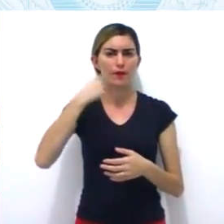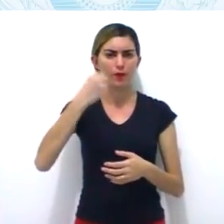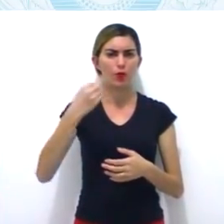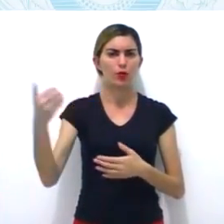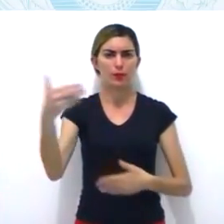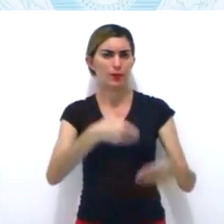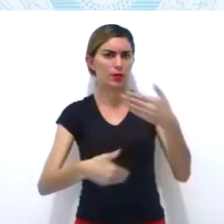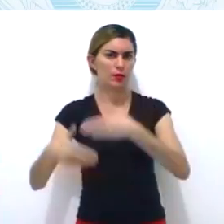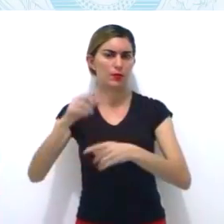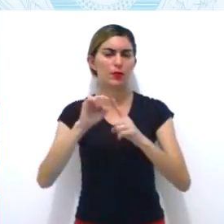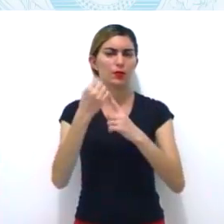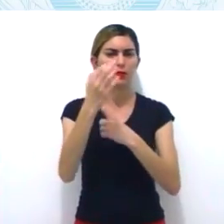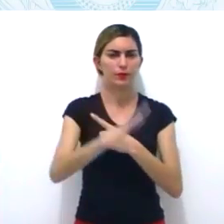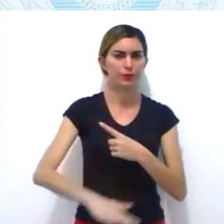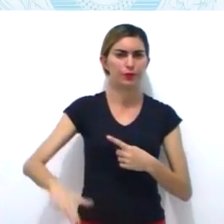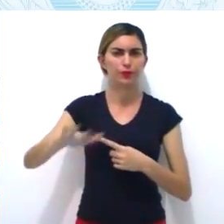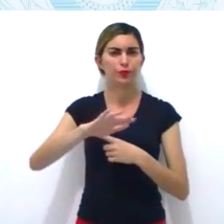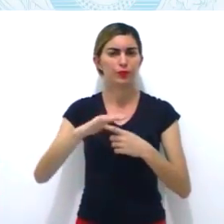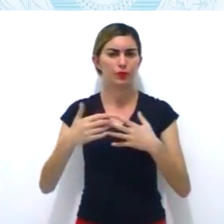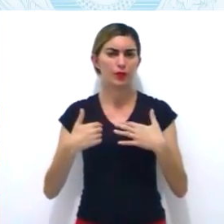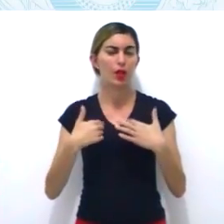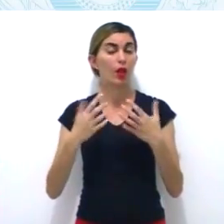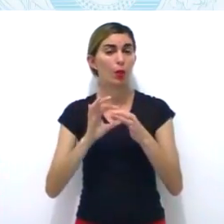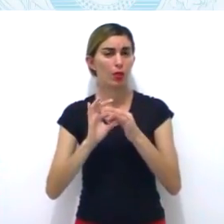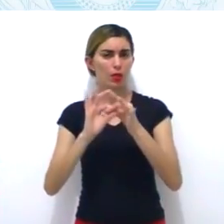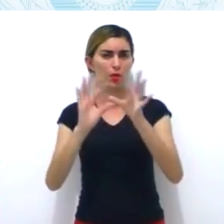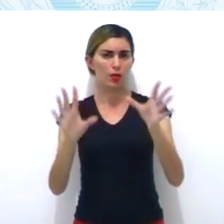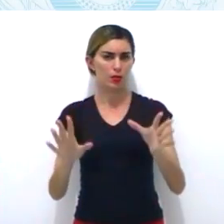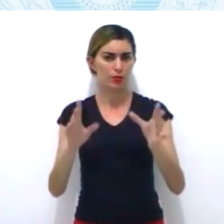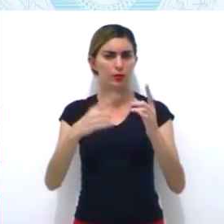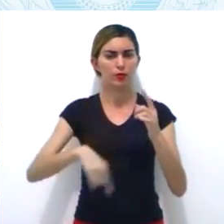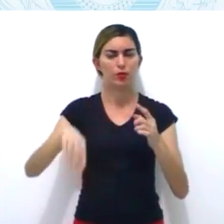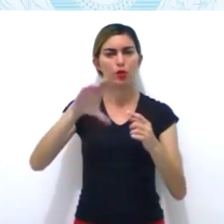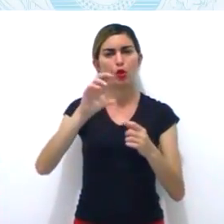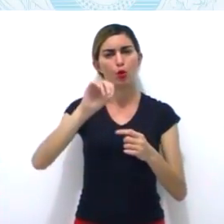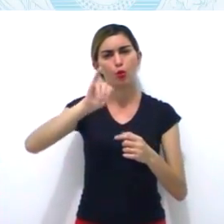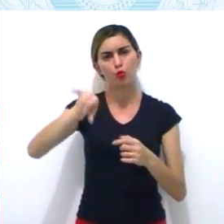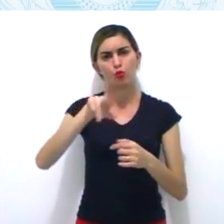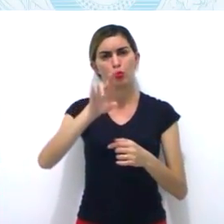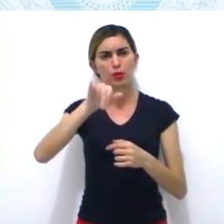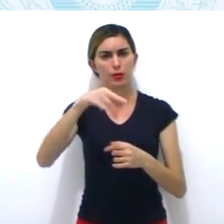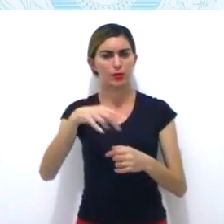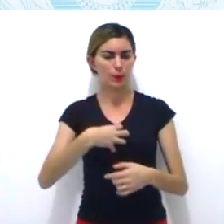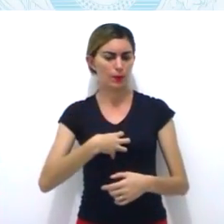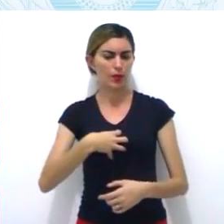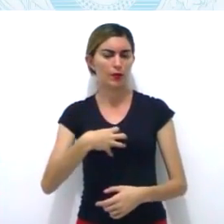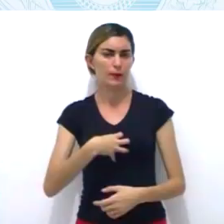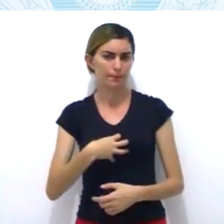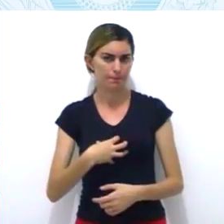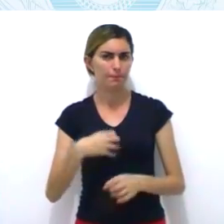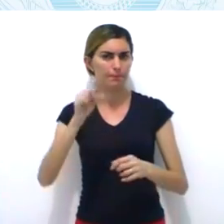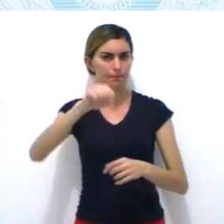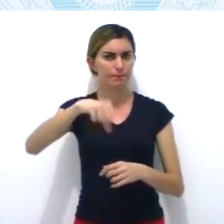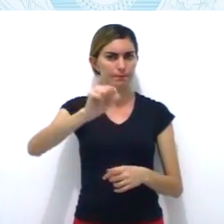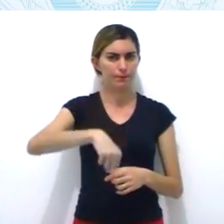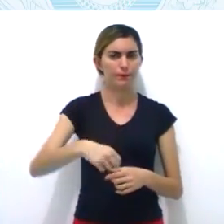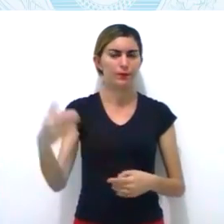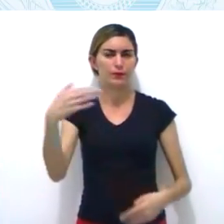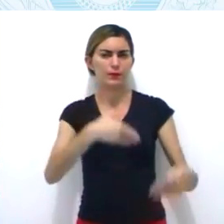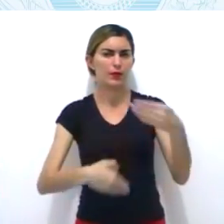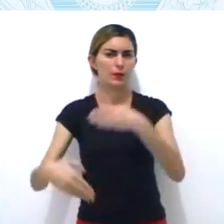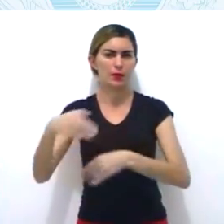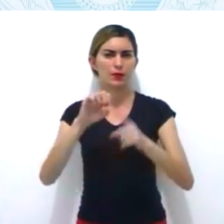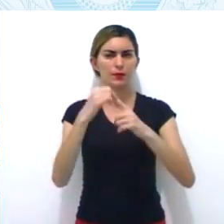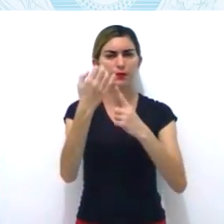teve uma participação social. também conhecida como revolta dos alfaiates. É isso.